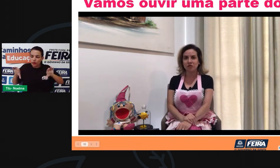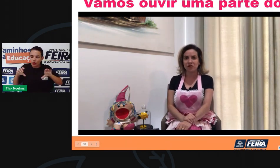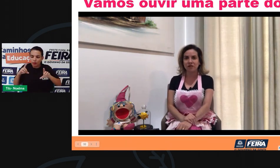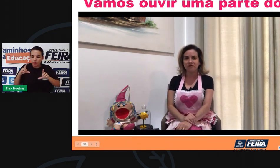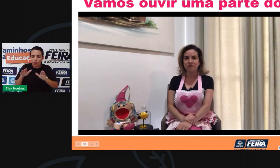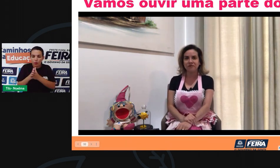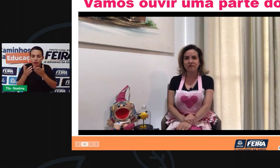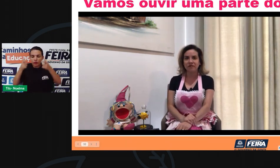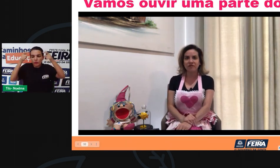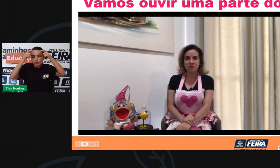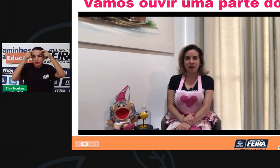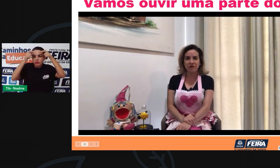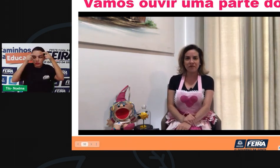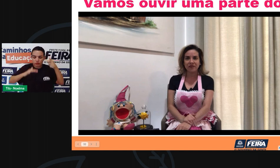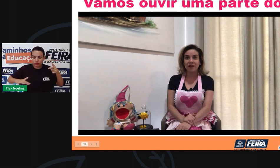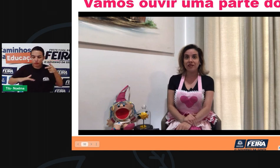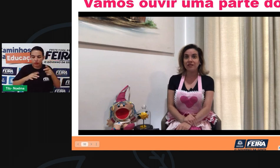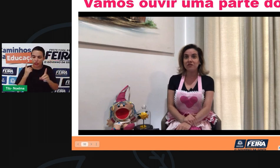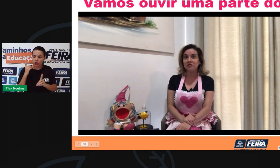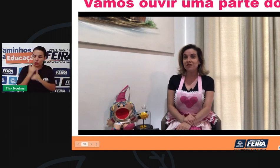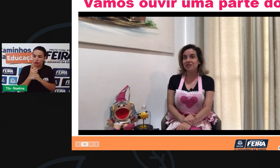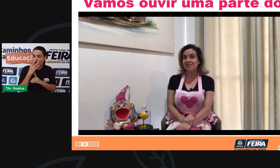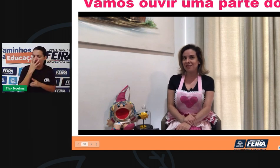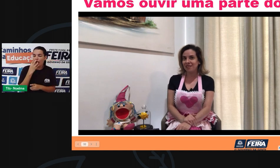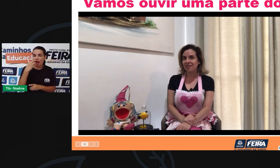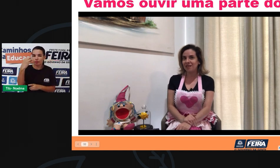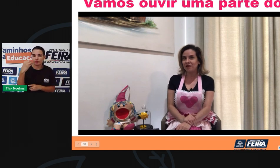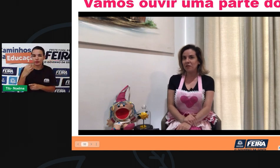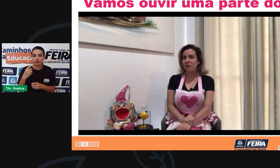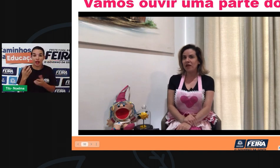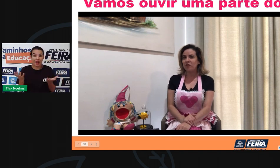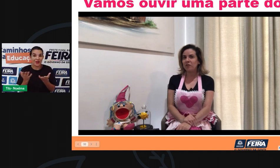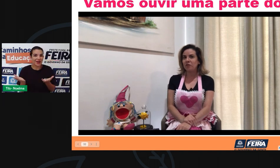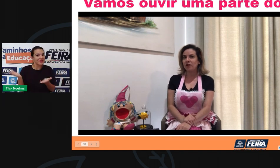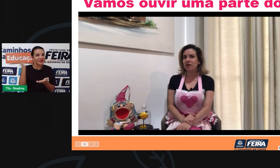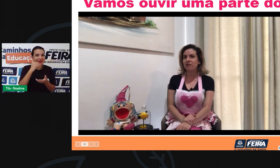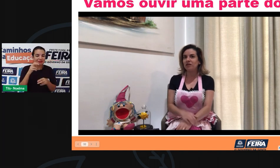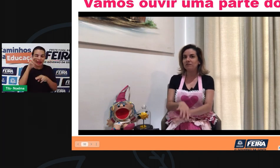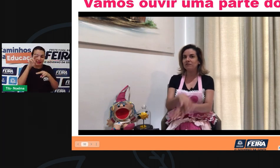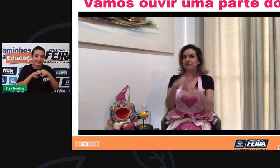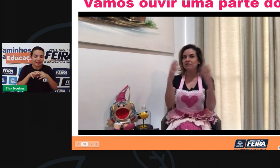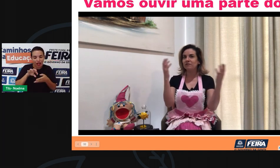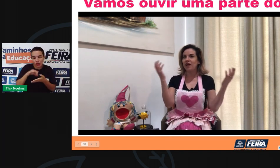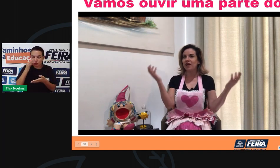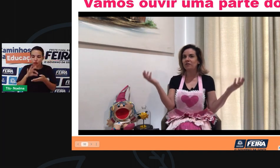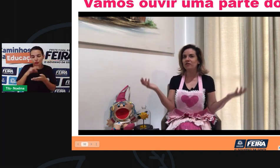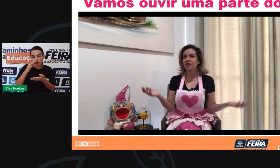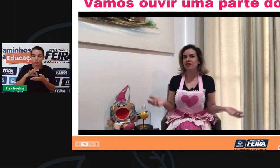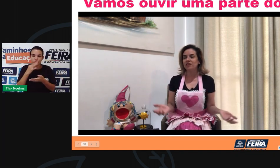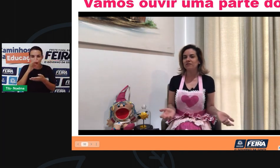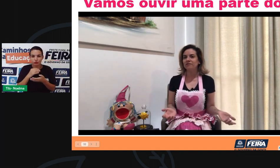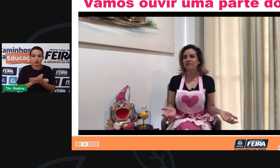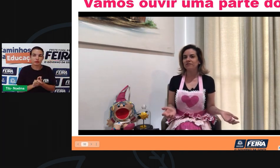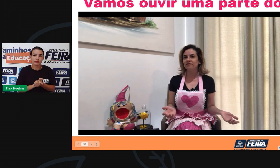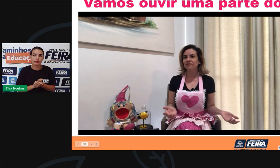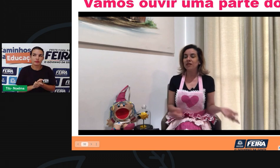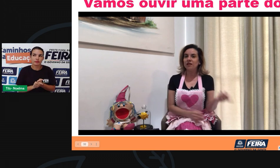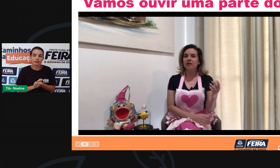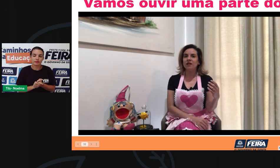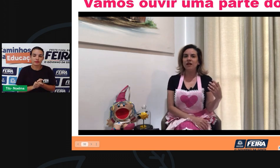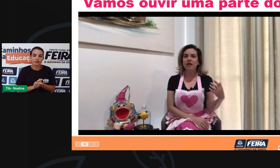a raposa. Vamos lá? Então, senta, pega o pipocão e... Era uma vez.